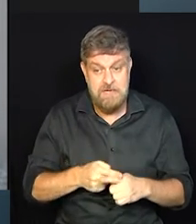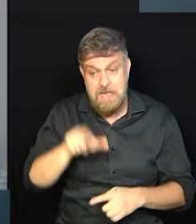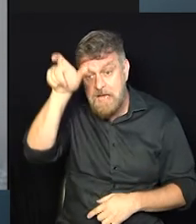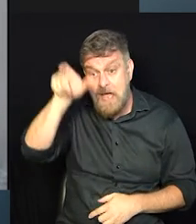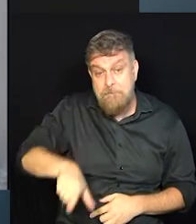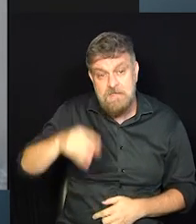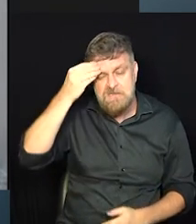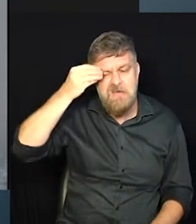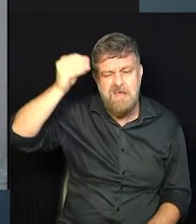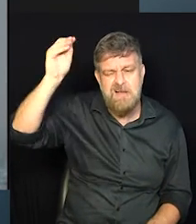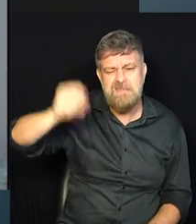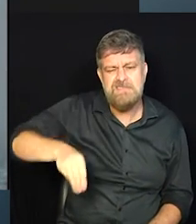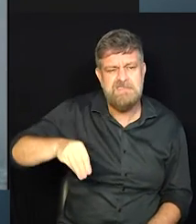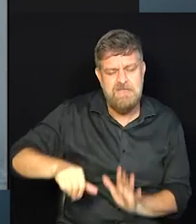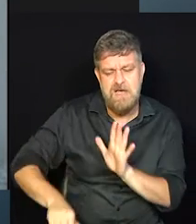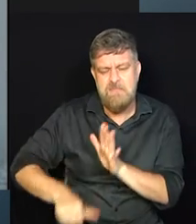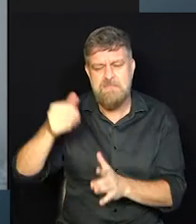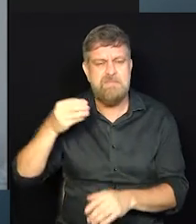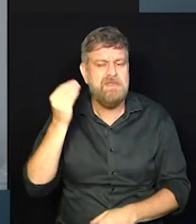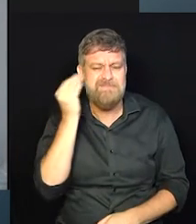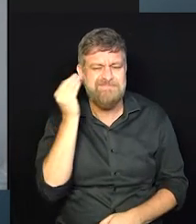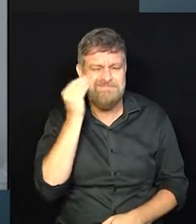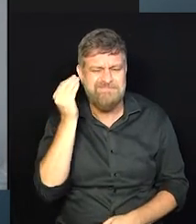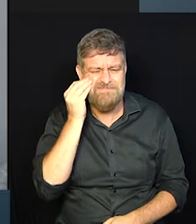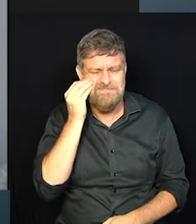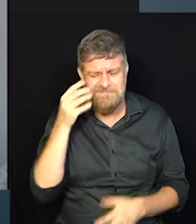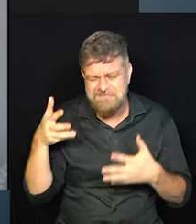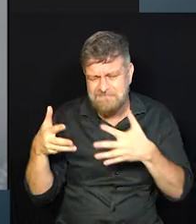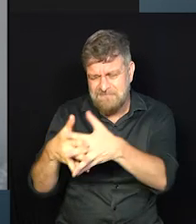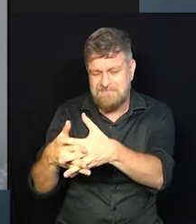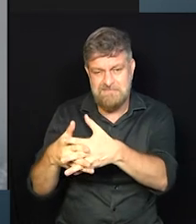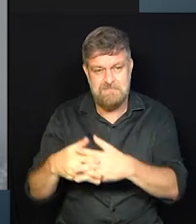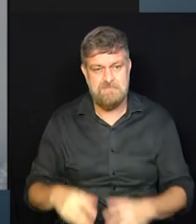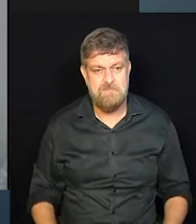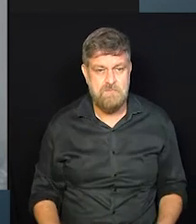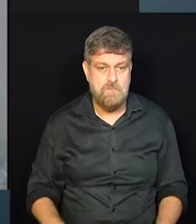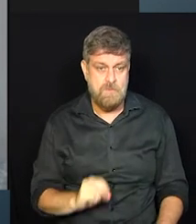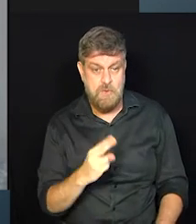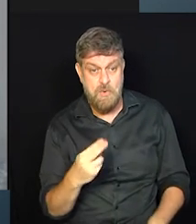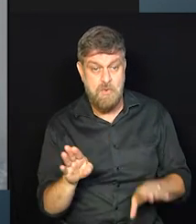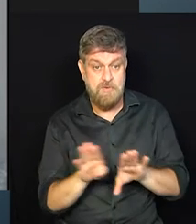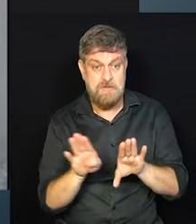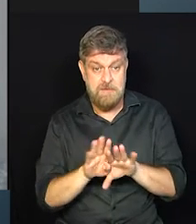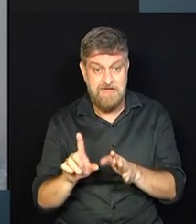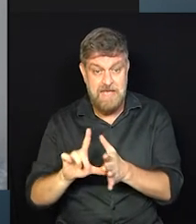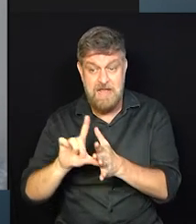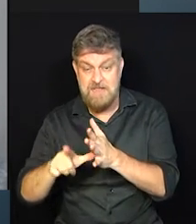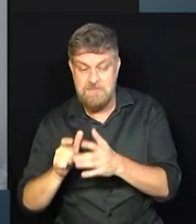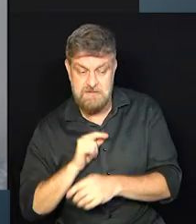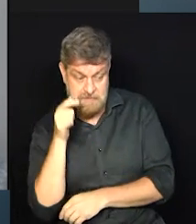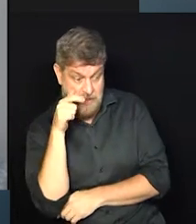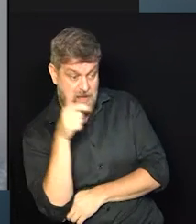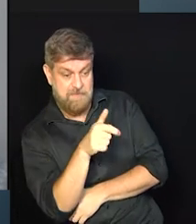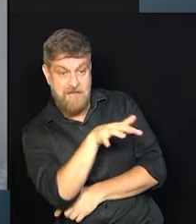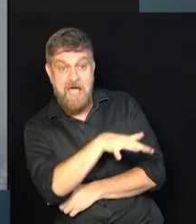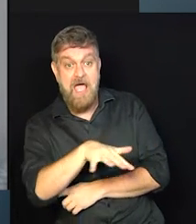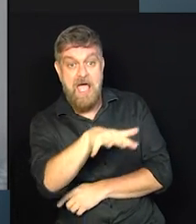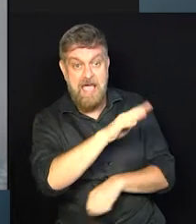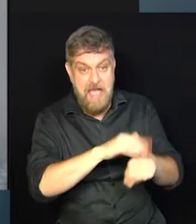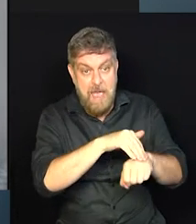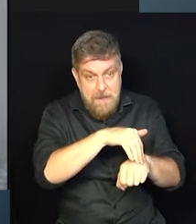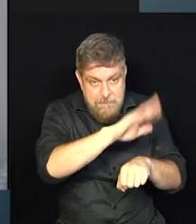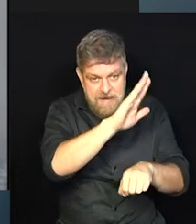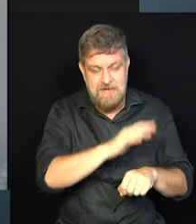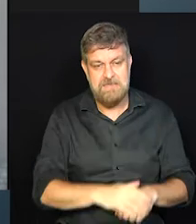pode desistir na primeira tentativa, né? Ou, às vezes, se você persistir, vem uma coisa mais interessante. Depende